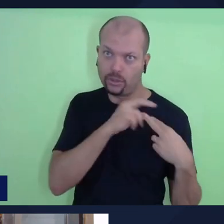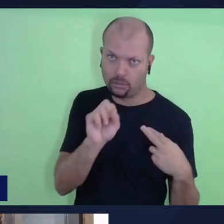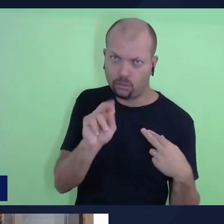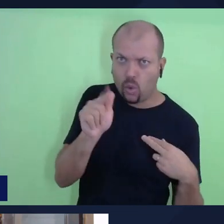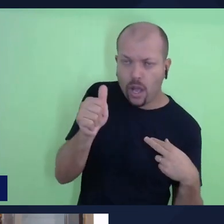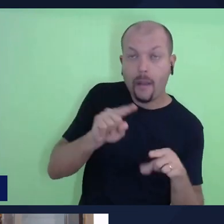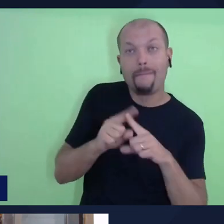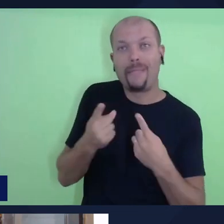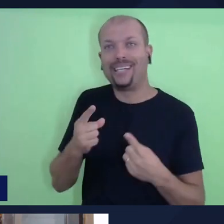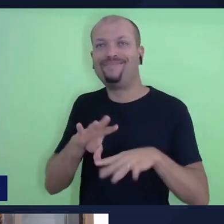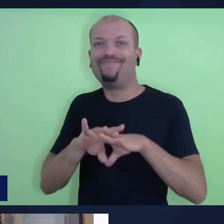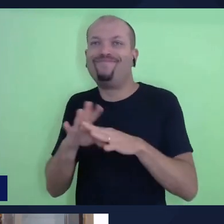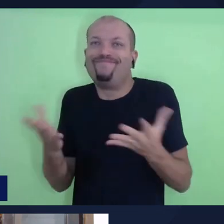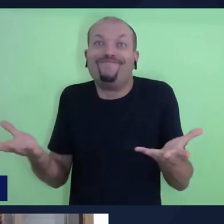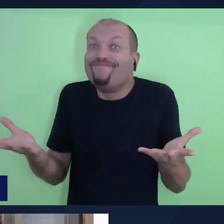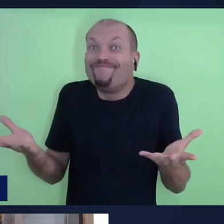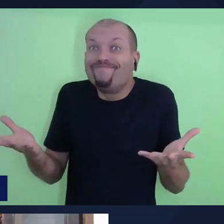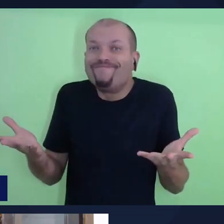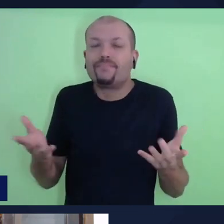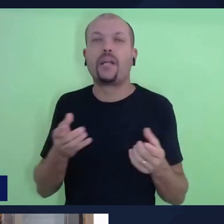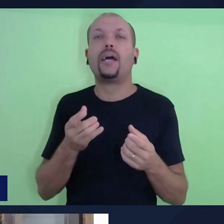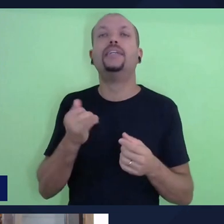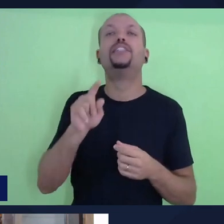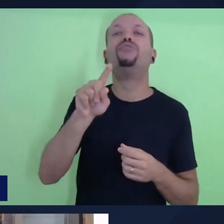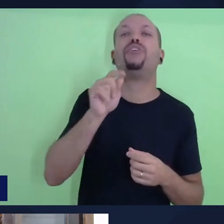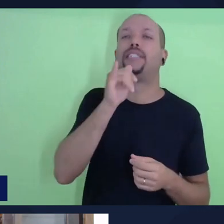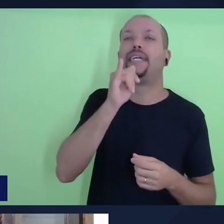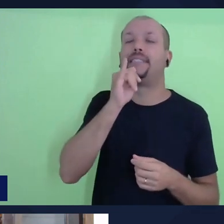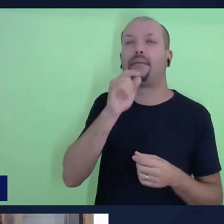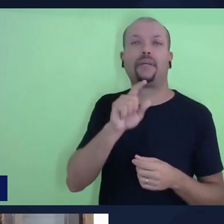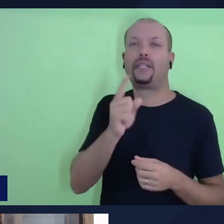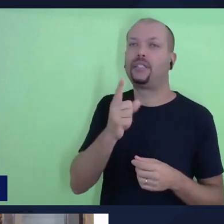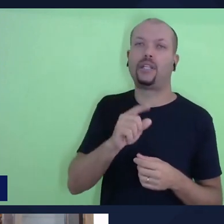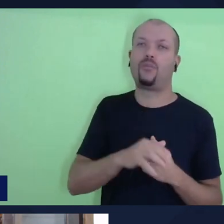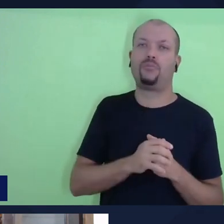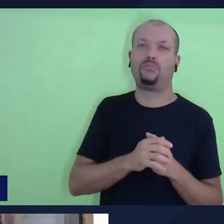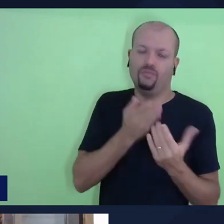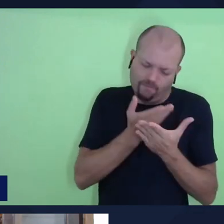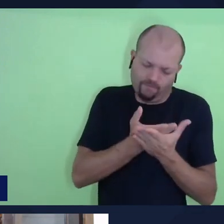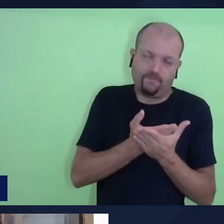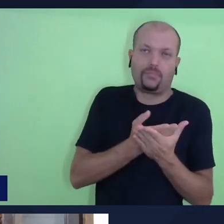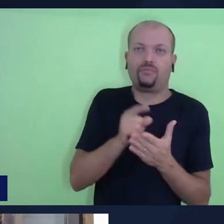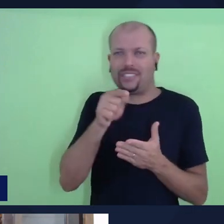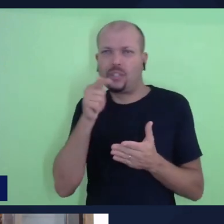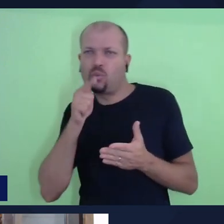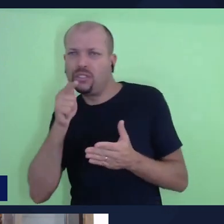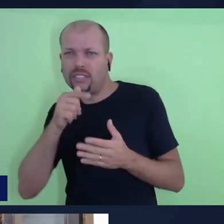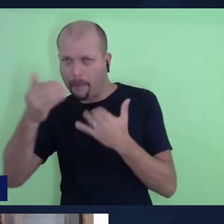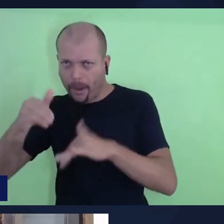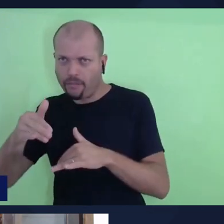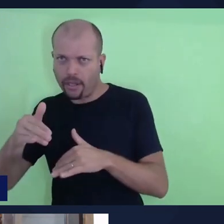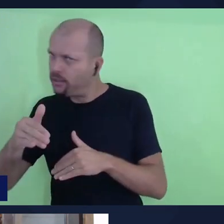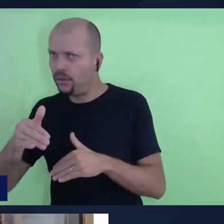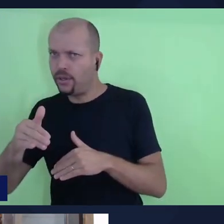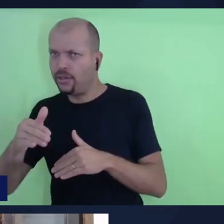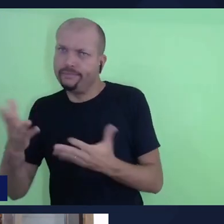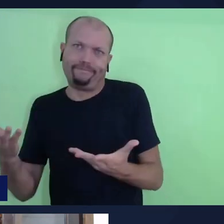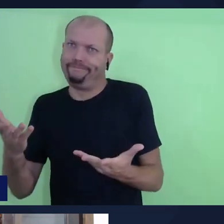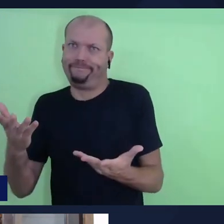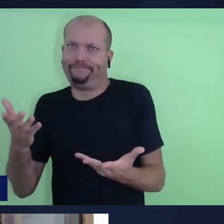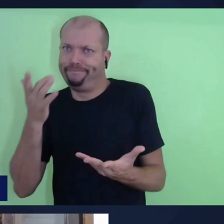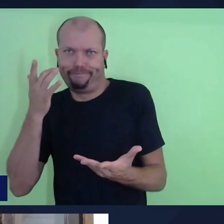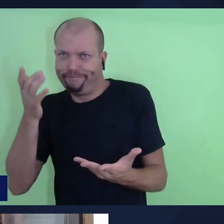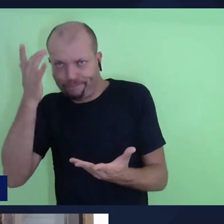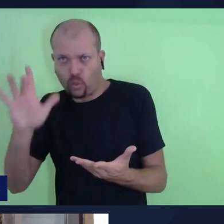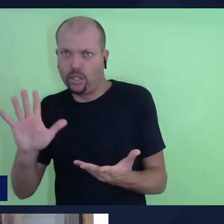Agora, se você não fizer a sua parte, você vai ter condições de fazer a prova? Não. A consequência natural, você tem estudado, se preparado, é fazer uma boa